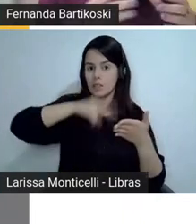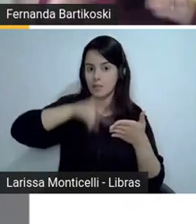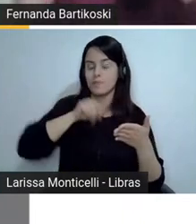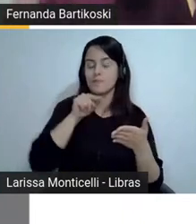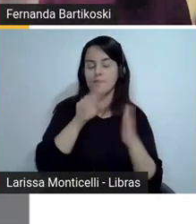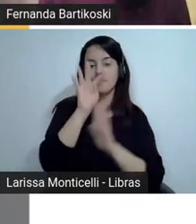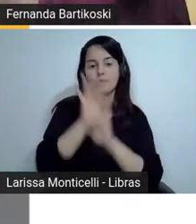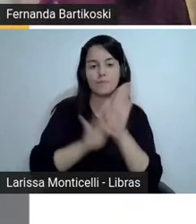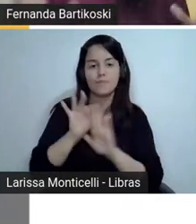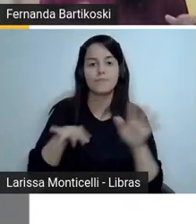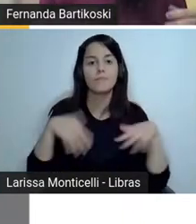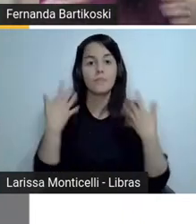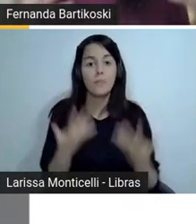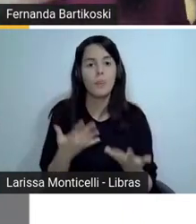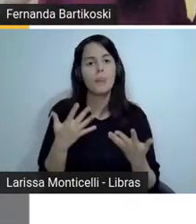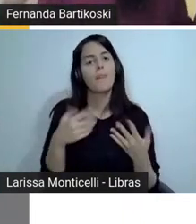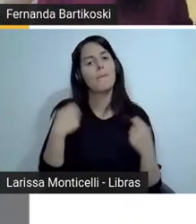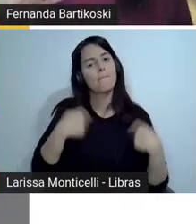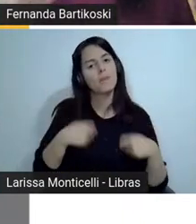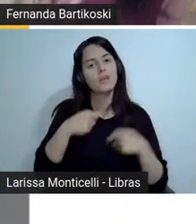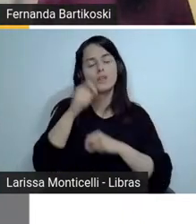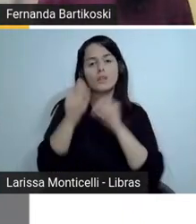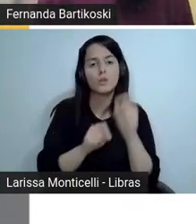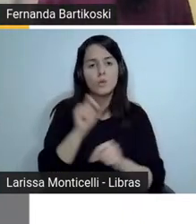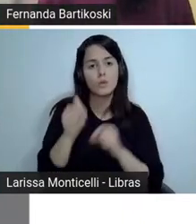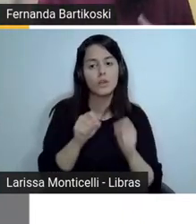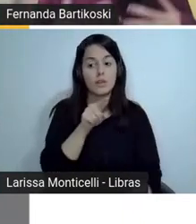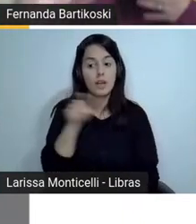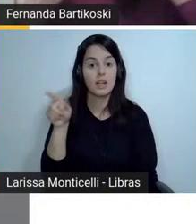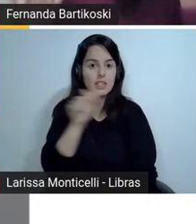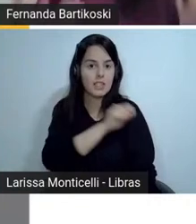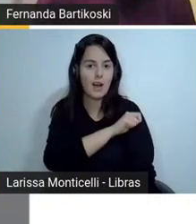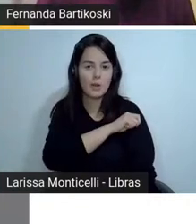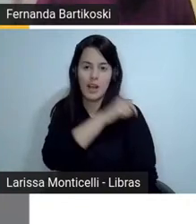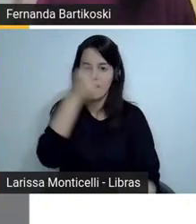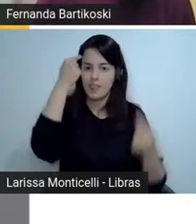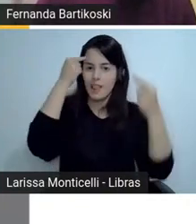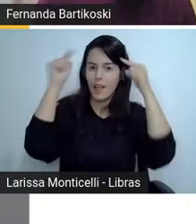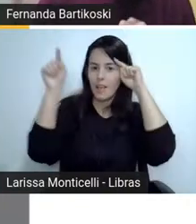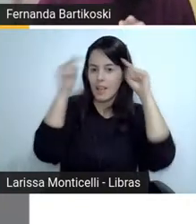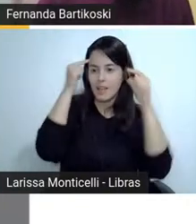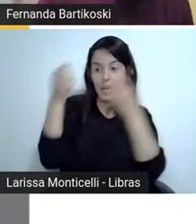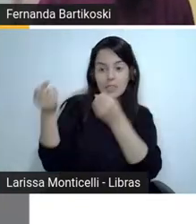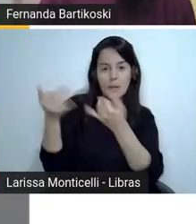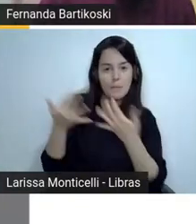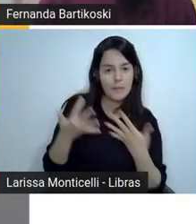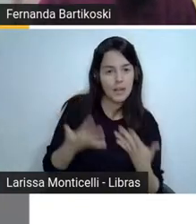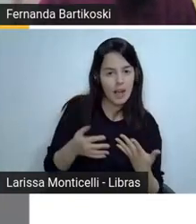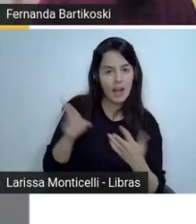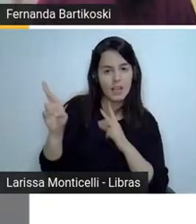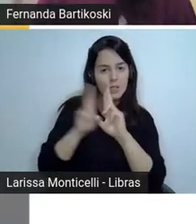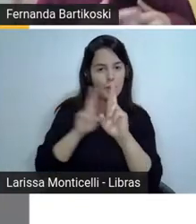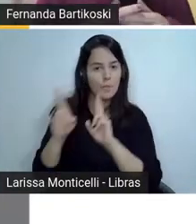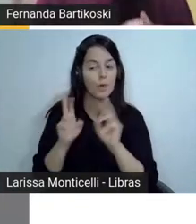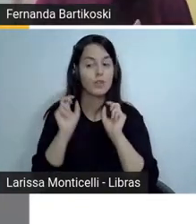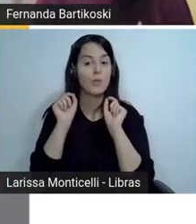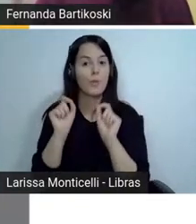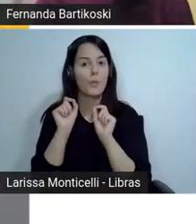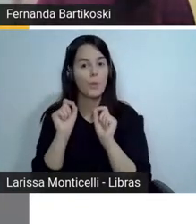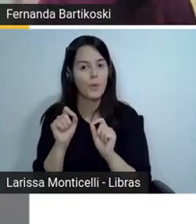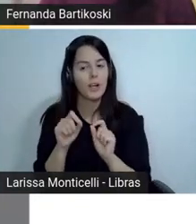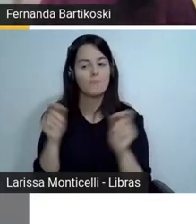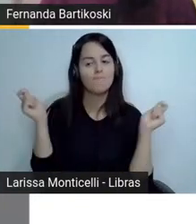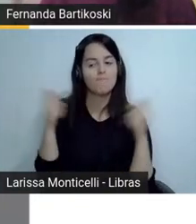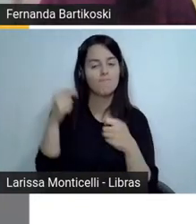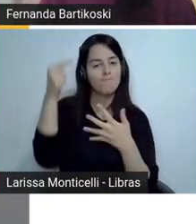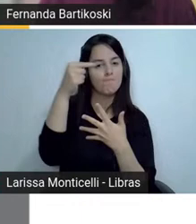e aí a gente tem que escutar o que que essa criatividade dos alunos o que eles vão trazer para nós quais são as respostas né possíveis